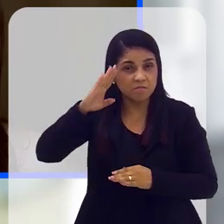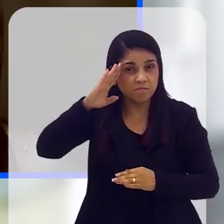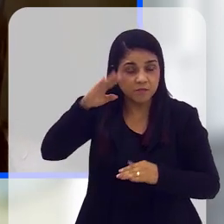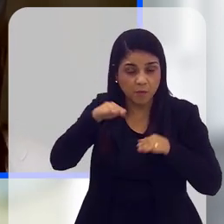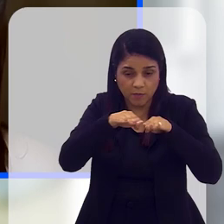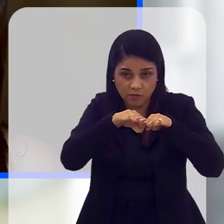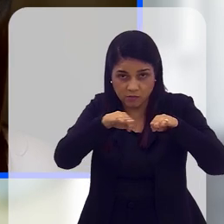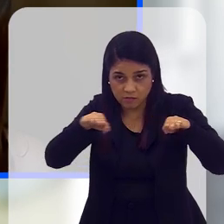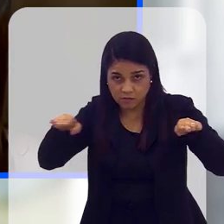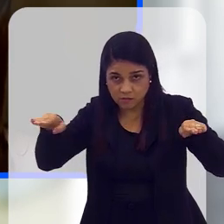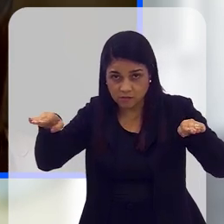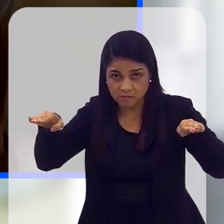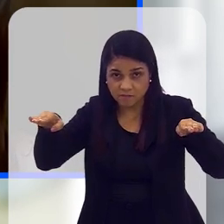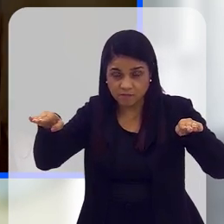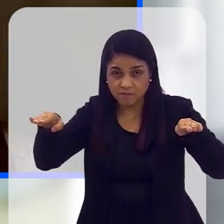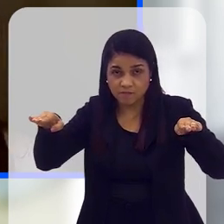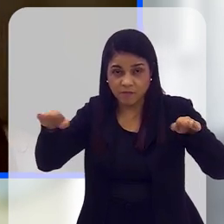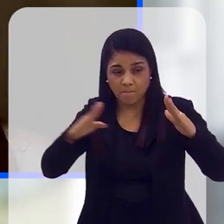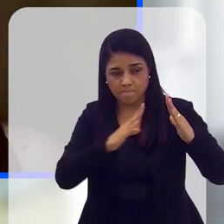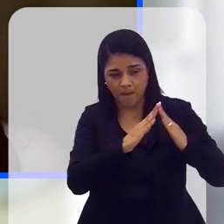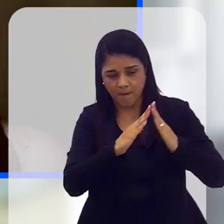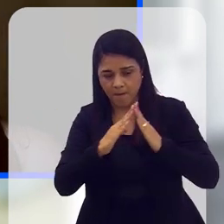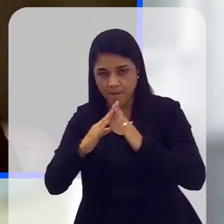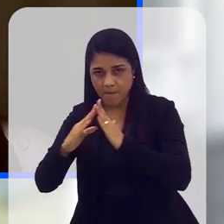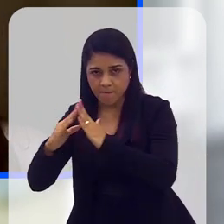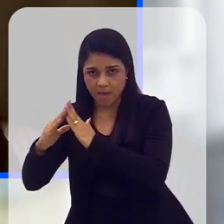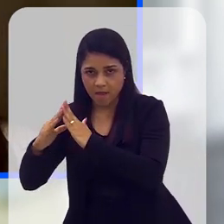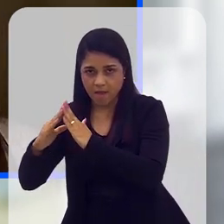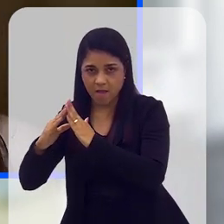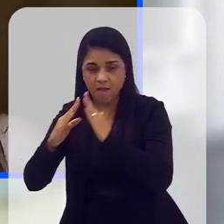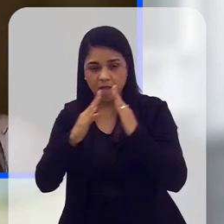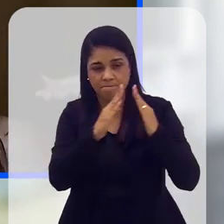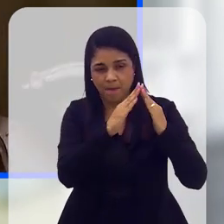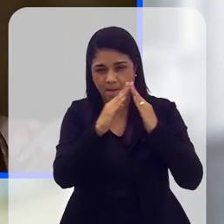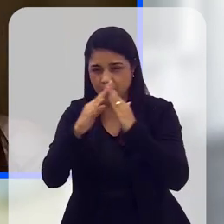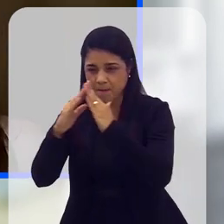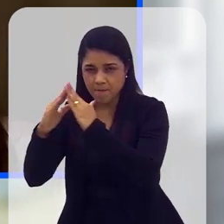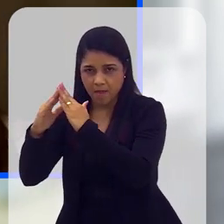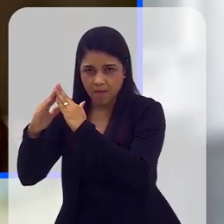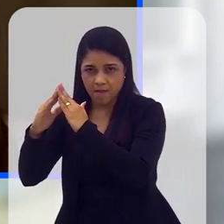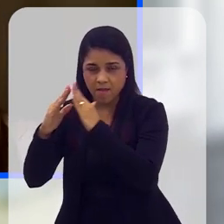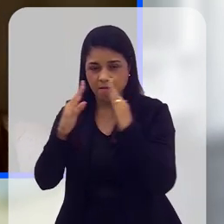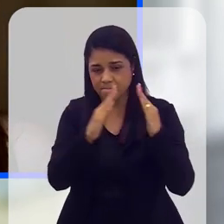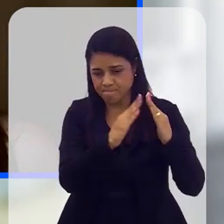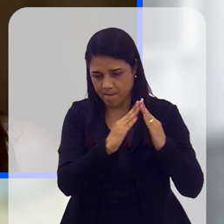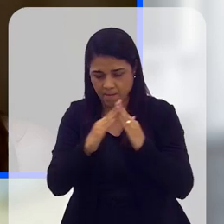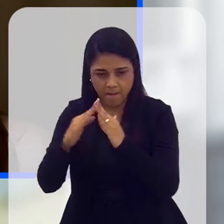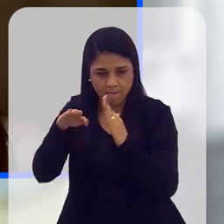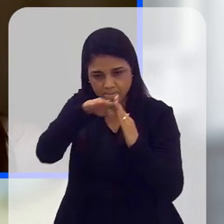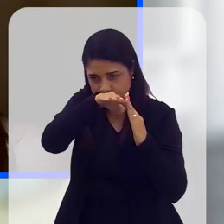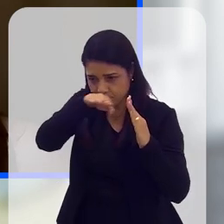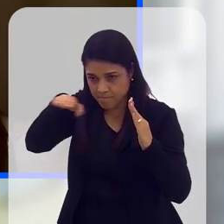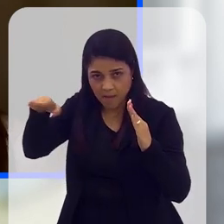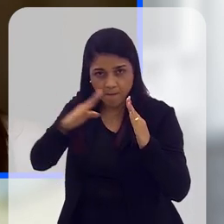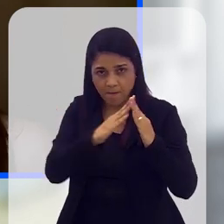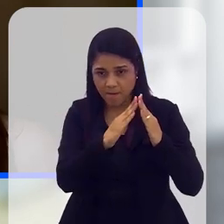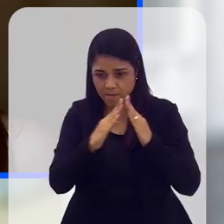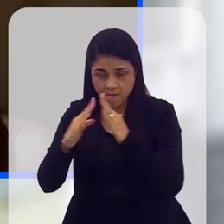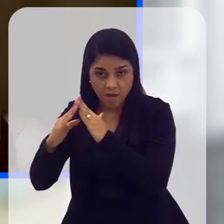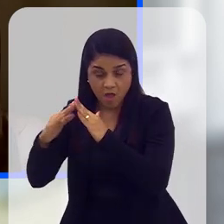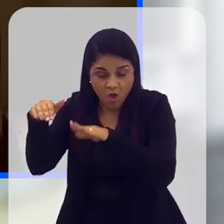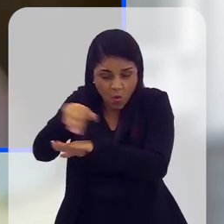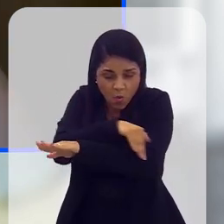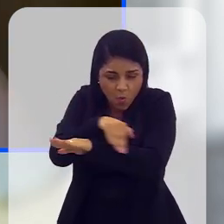favelização, principalmente horizontal, ter uma altura bem semelhante, todas as edificações têm alturas